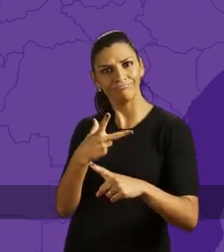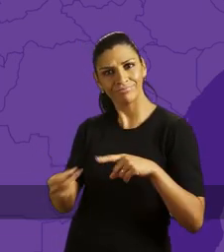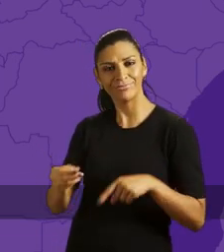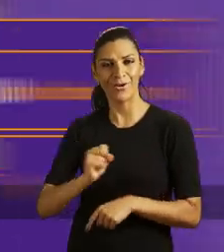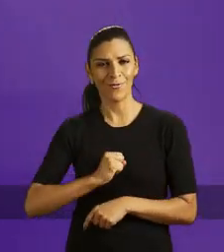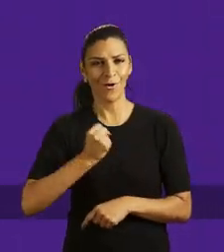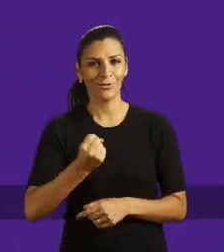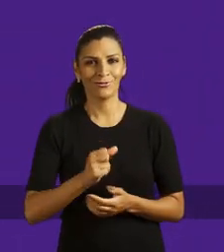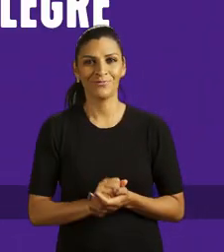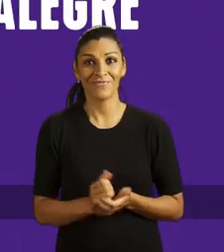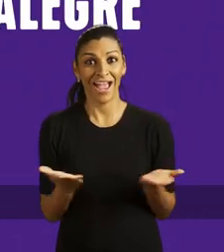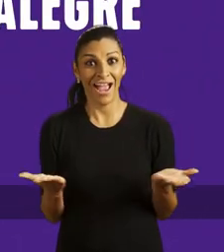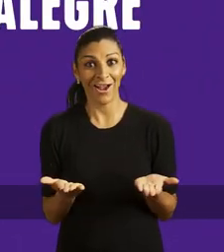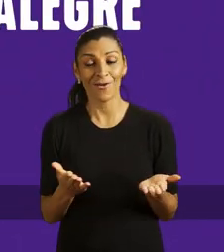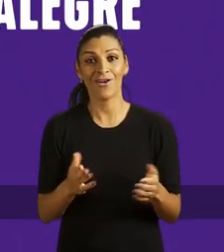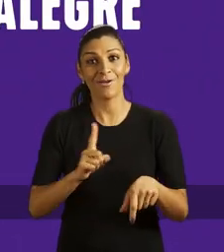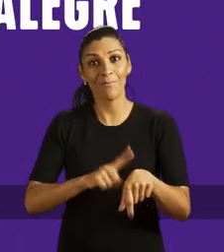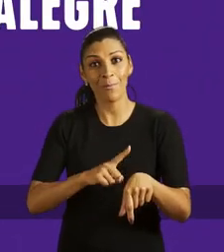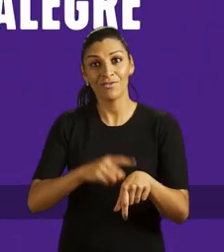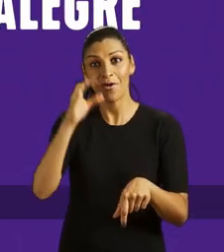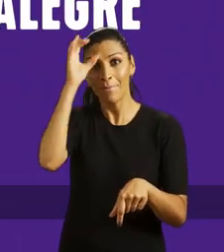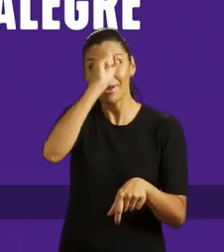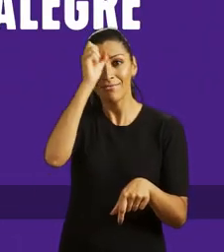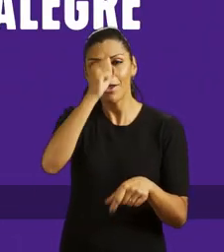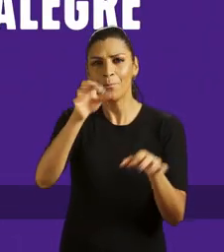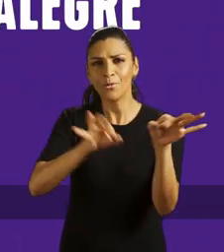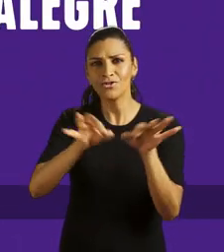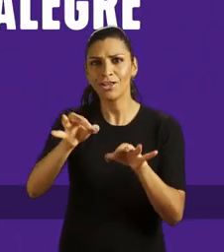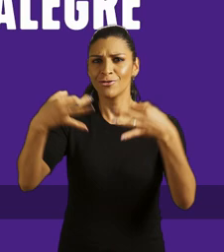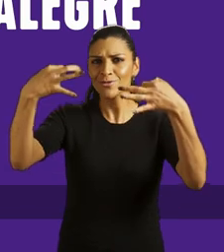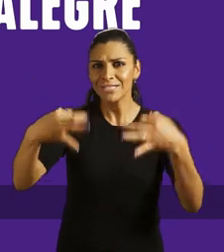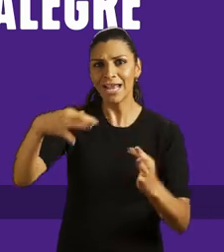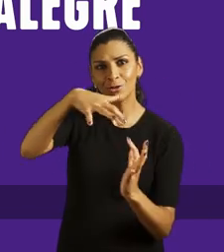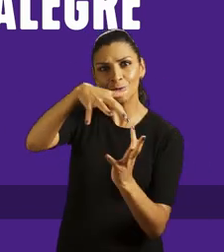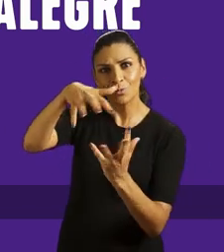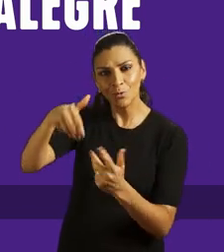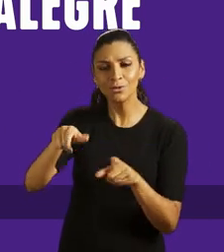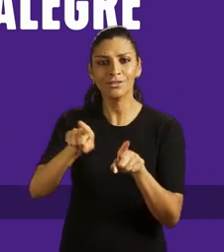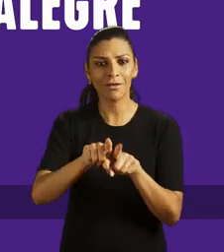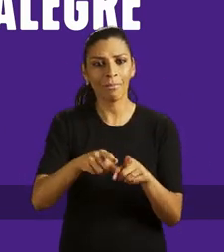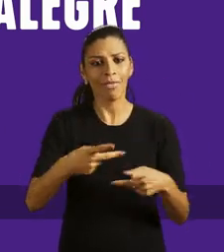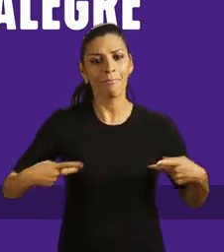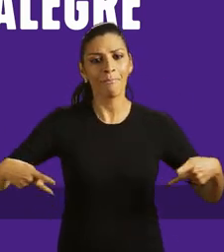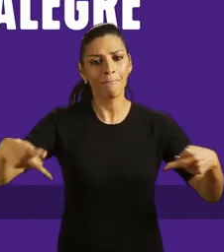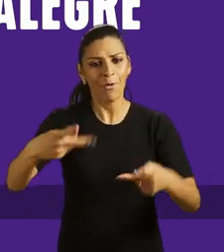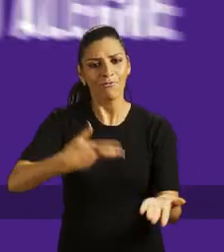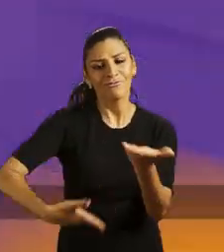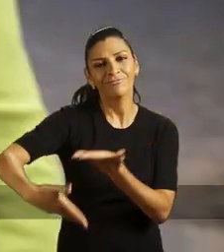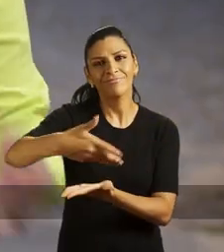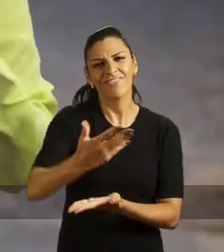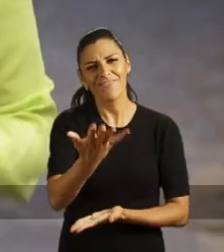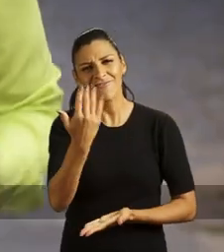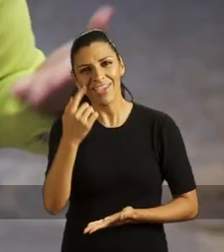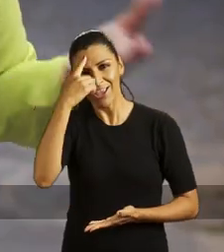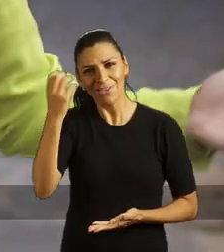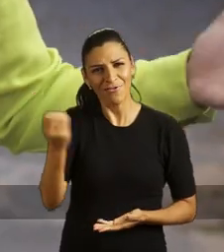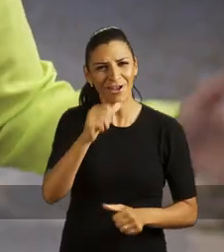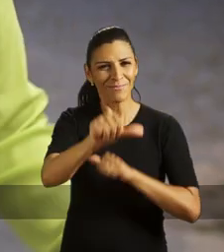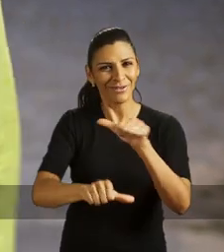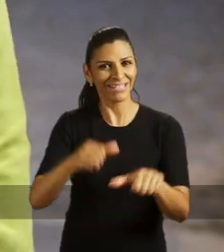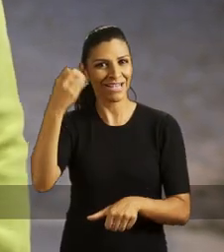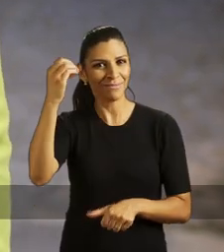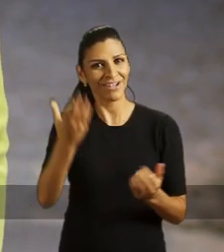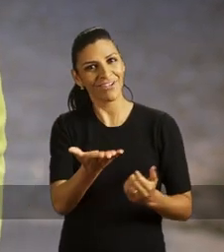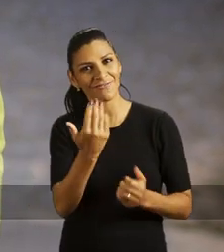ganhe o ódio. Agora é hora de aprender com projetos que deram certo no mundo e também de ouvir o povo da nossa cidade. Vem inovar e